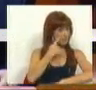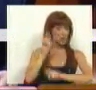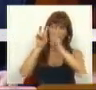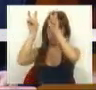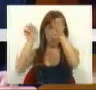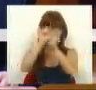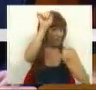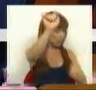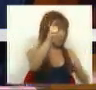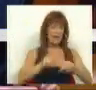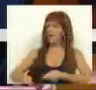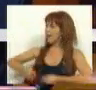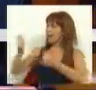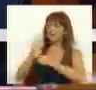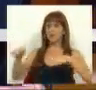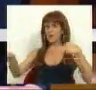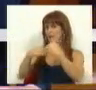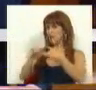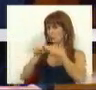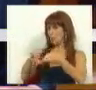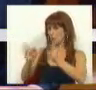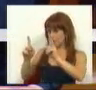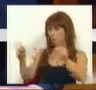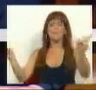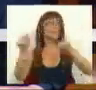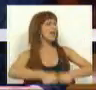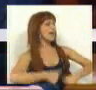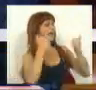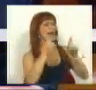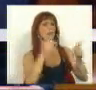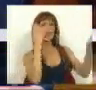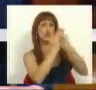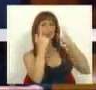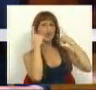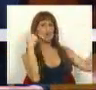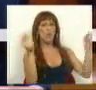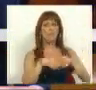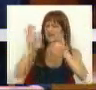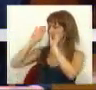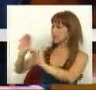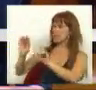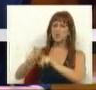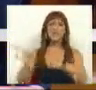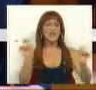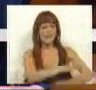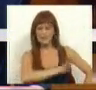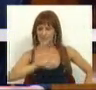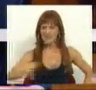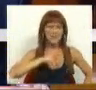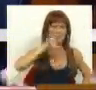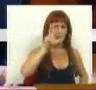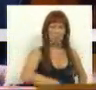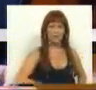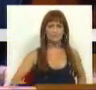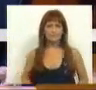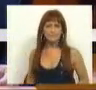às qualificações, ganha para a igualdade de oportunidades, ganha para a escola pública, para a educação e para a ciência em Portugal.